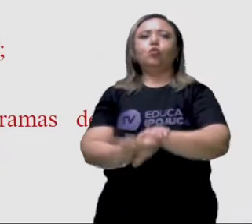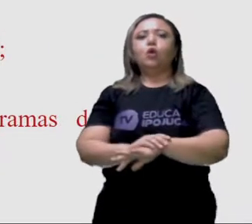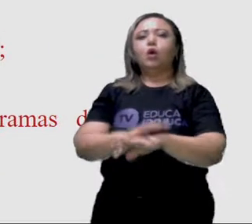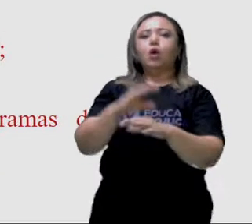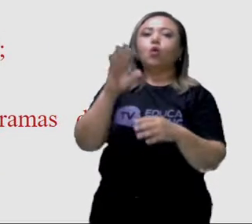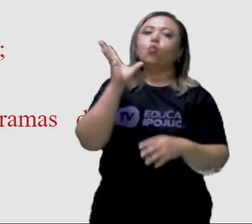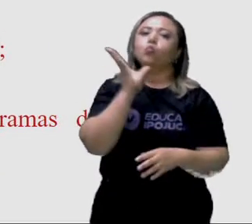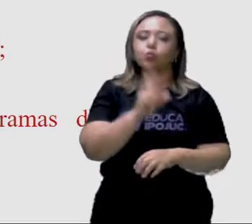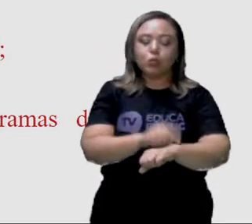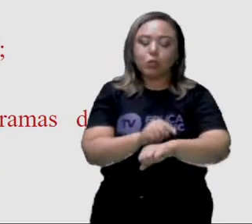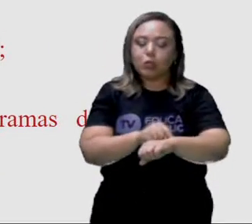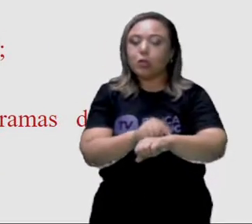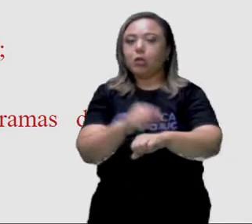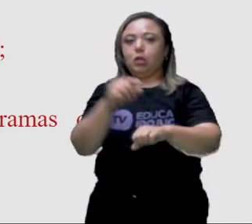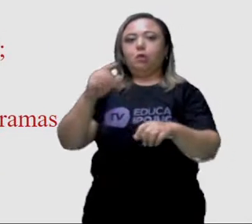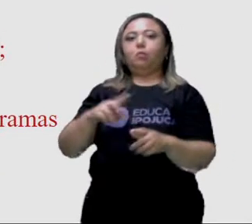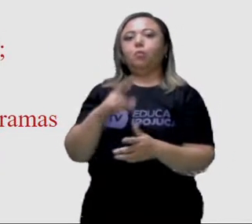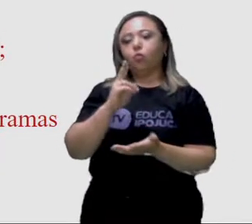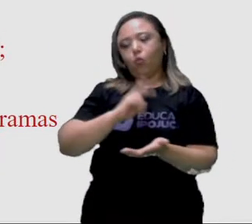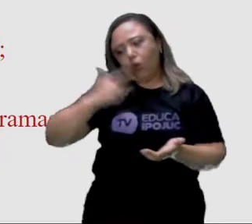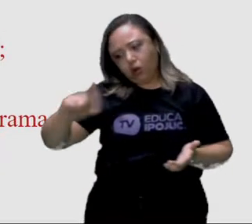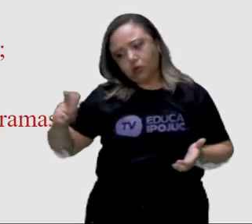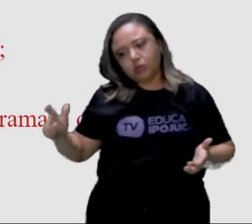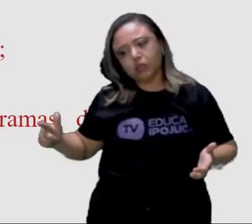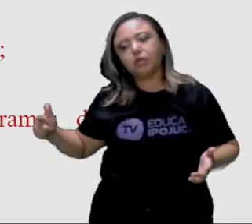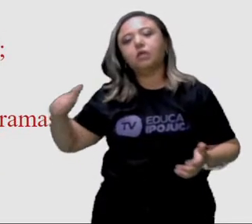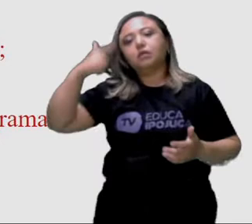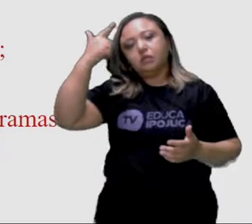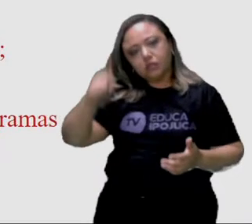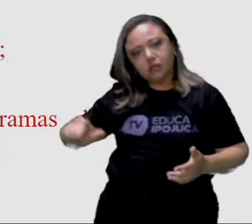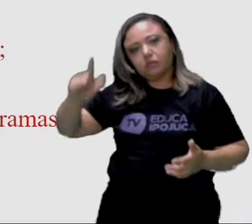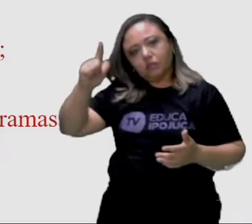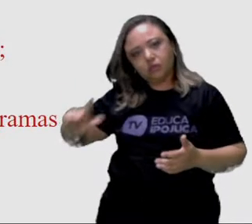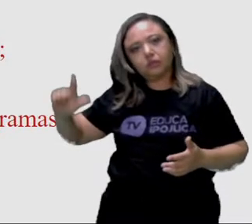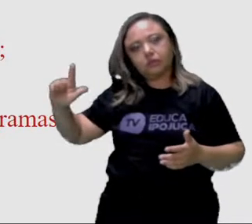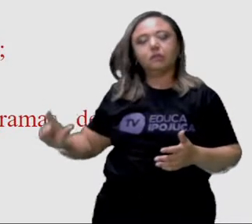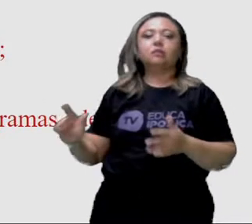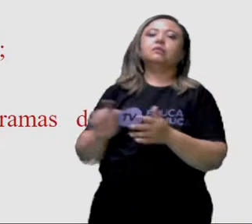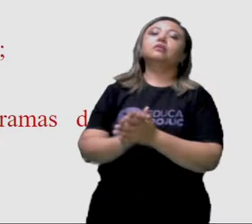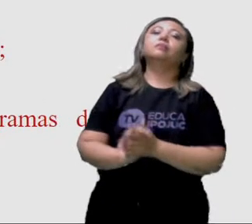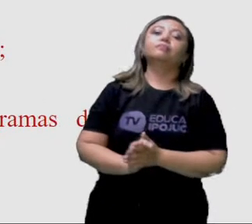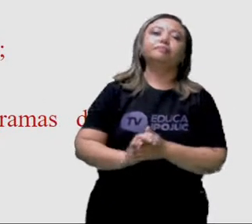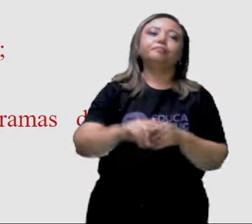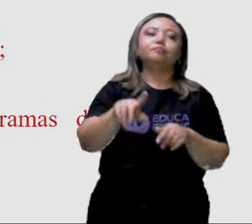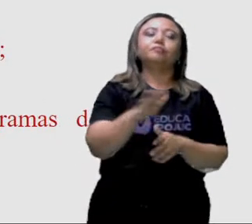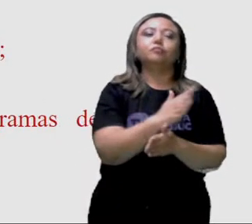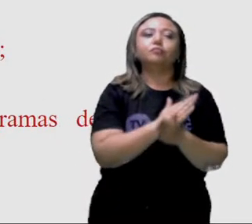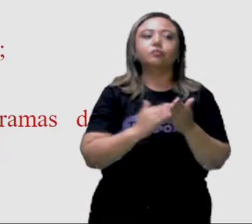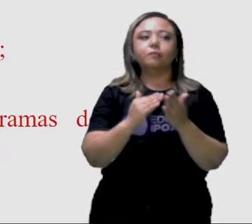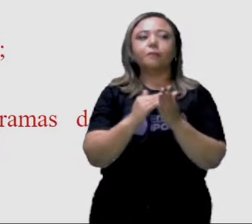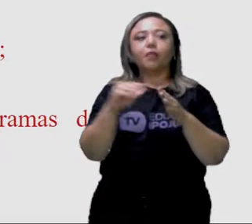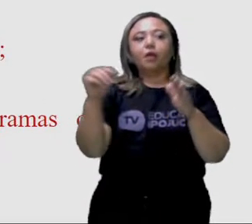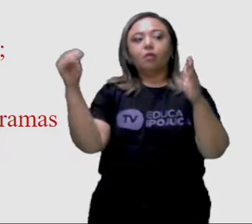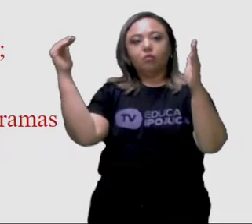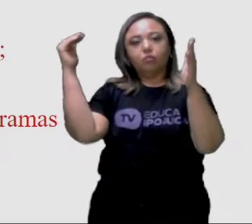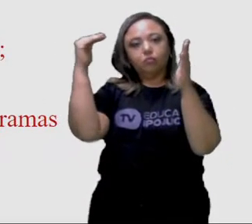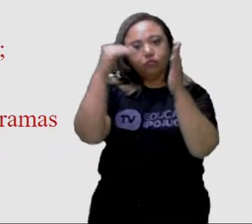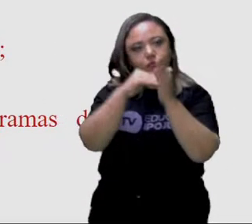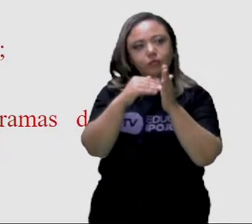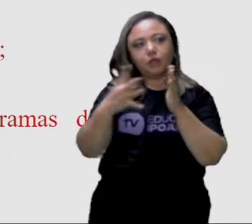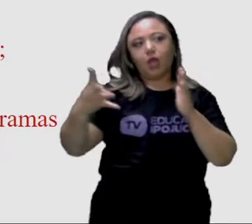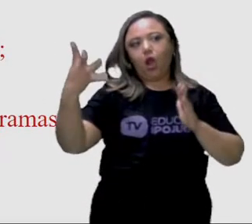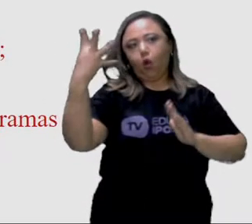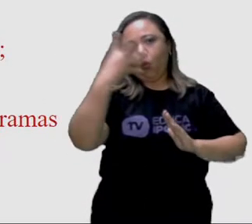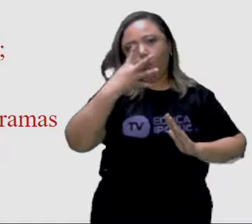a quantidade de repetições, ela vai se tornar o seu exercício físico. E, por fim, a